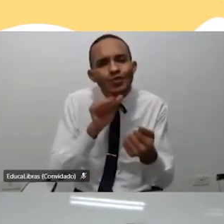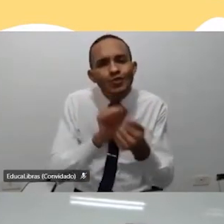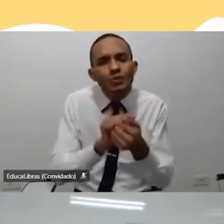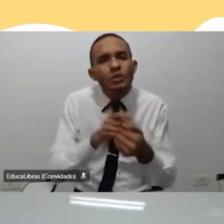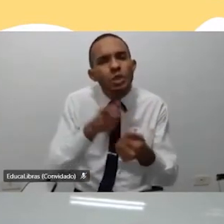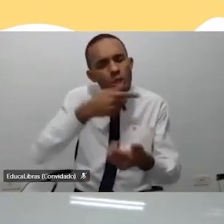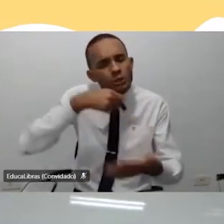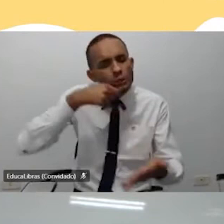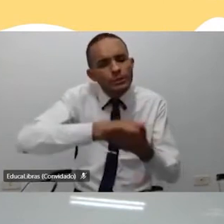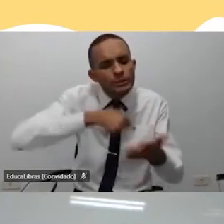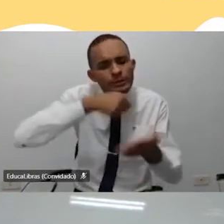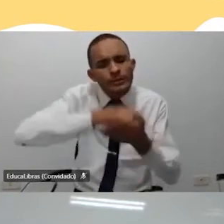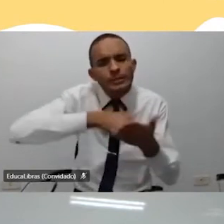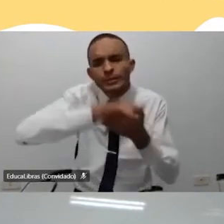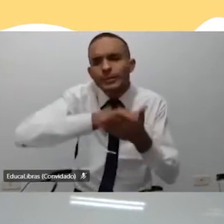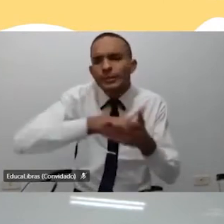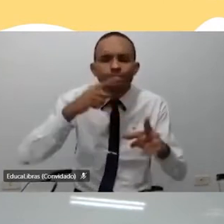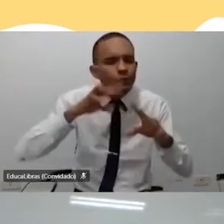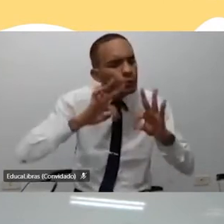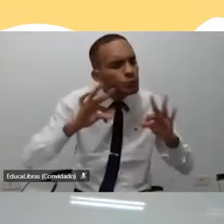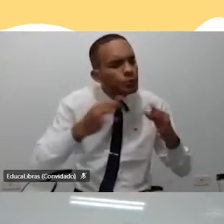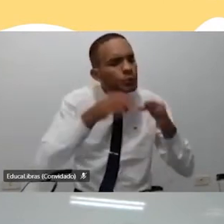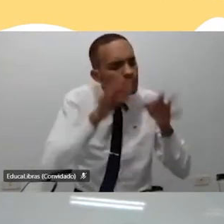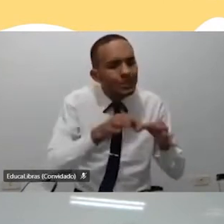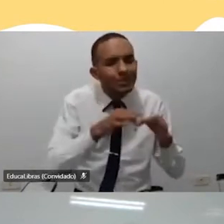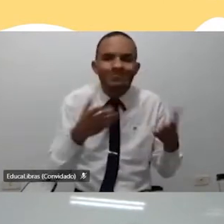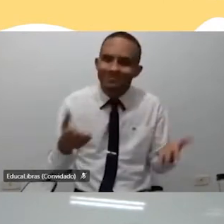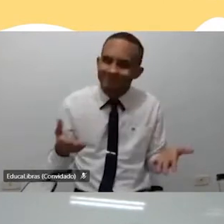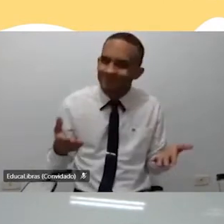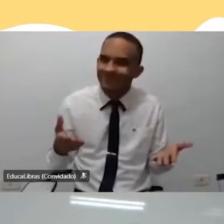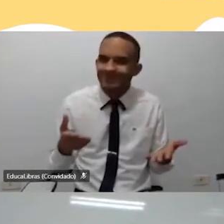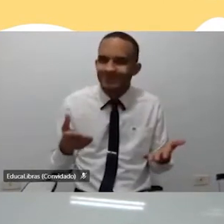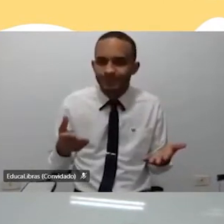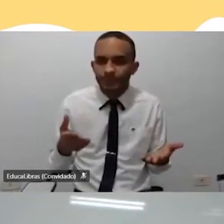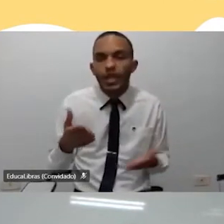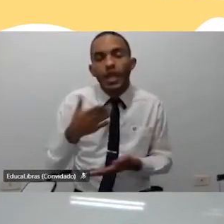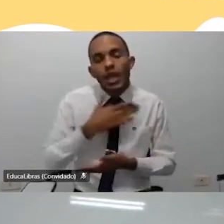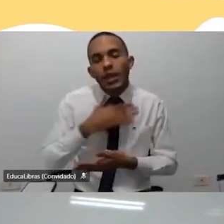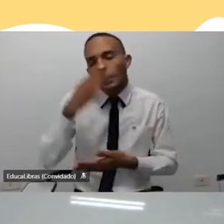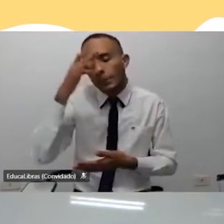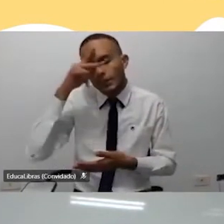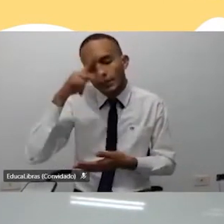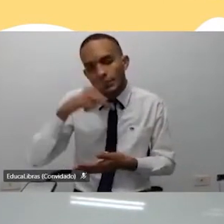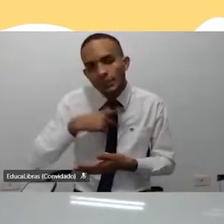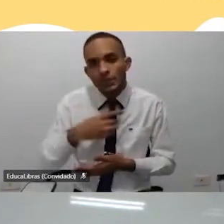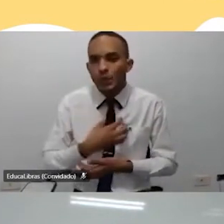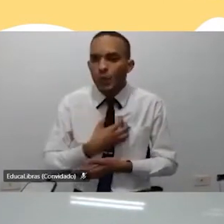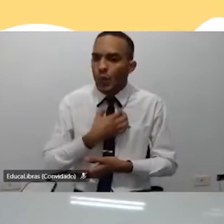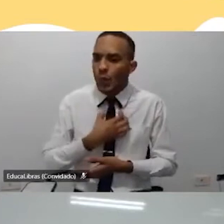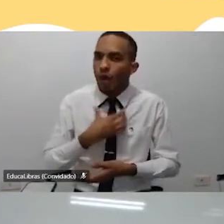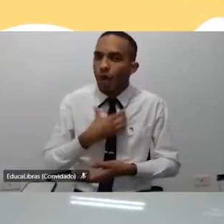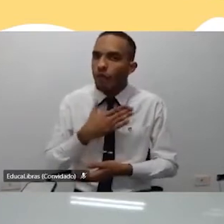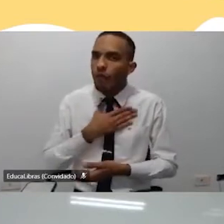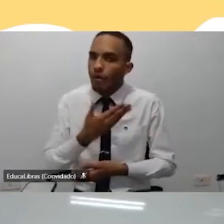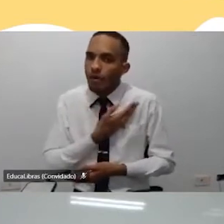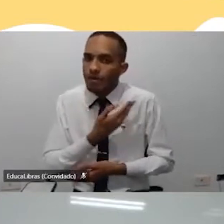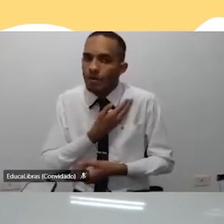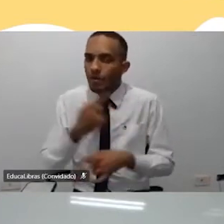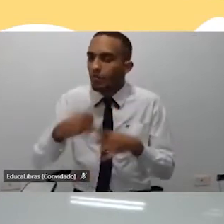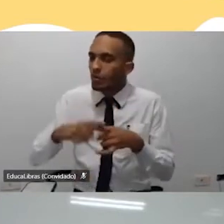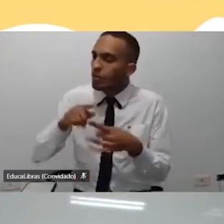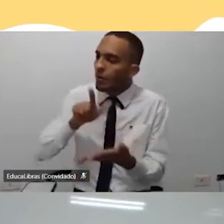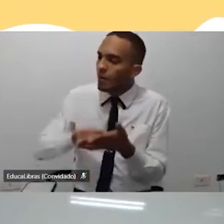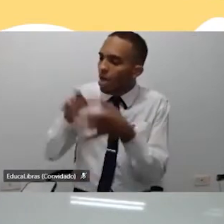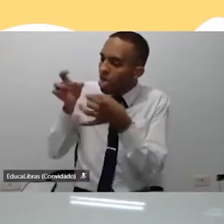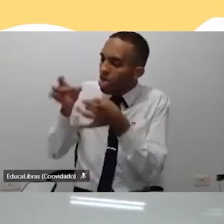briga porque tem que estar tudo certo, né? Então, eu mesma fico brava com o meu amigo porque ele jogou um papel no